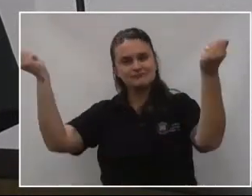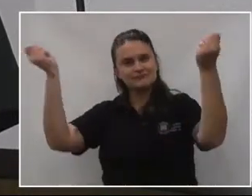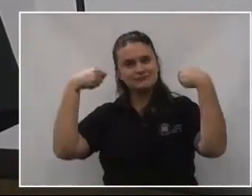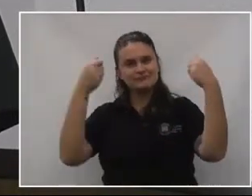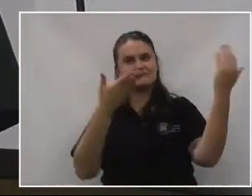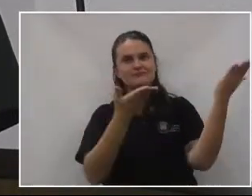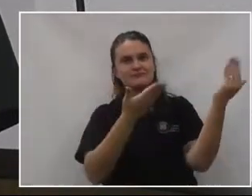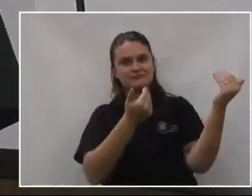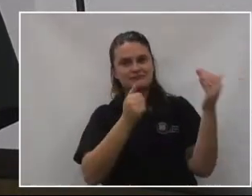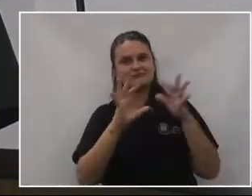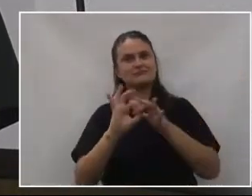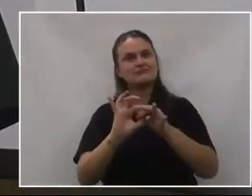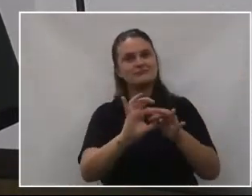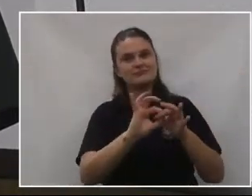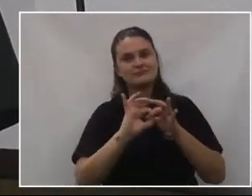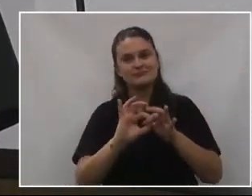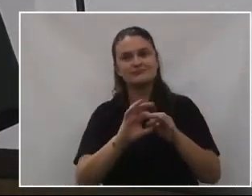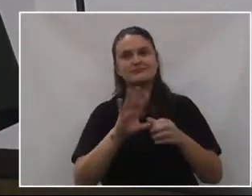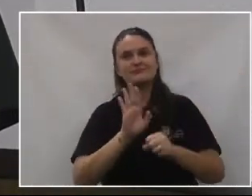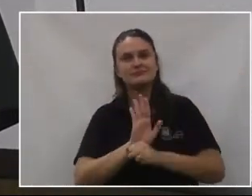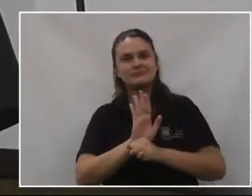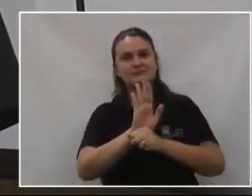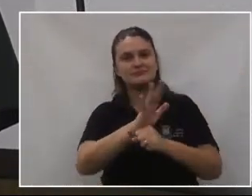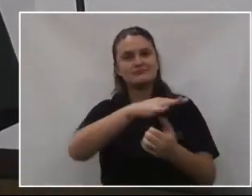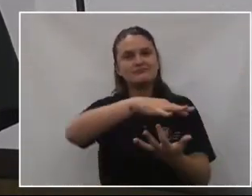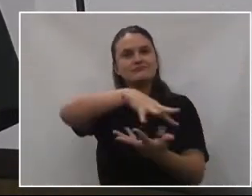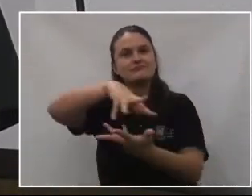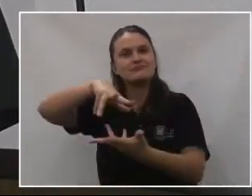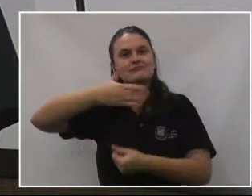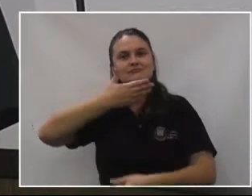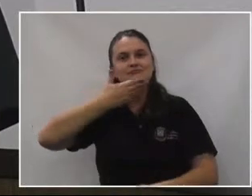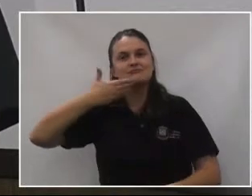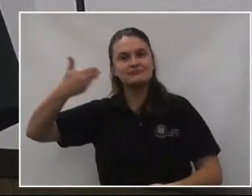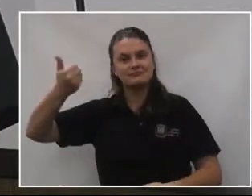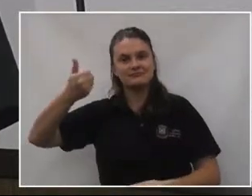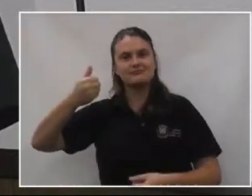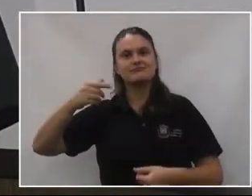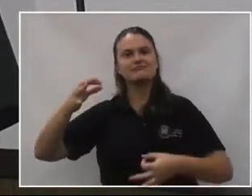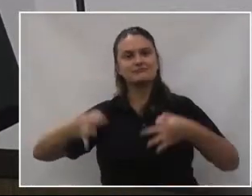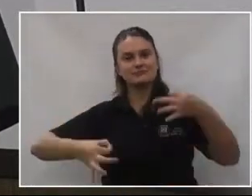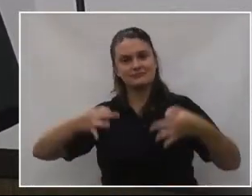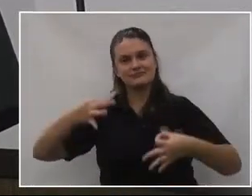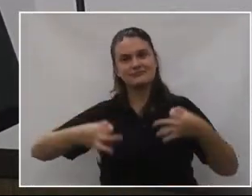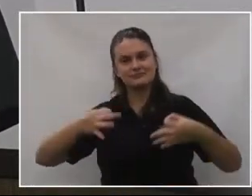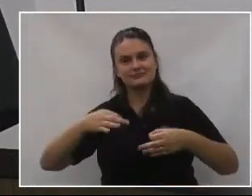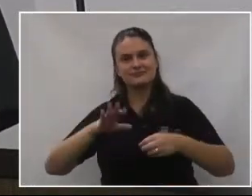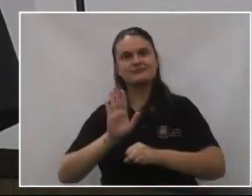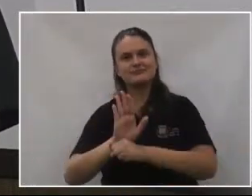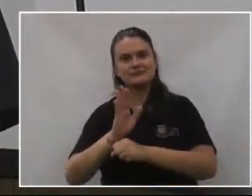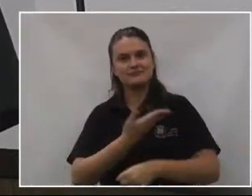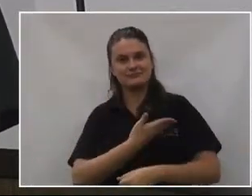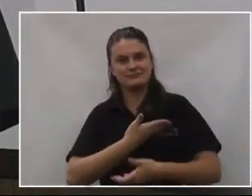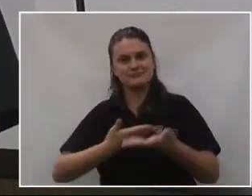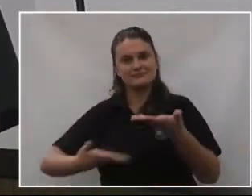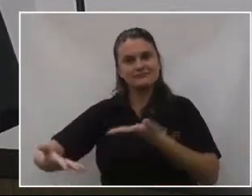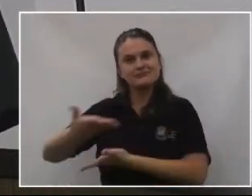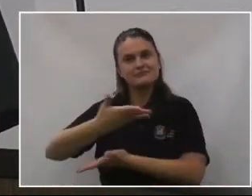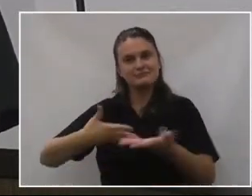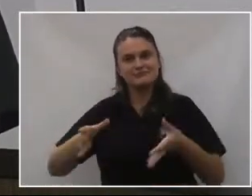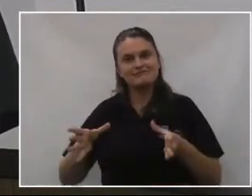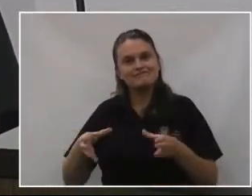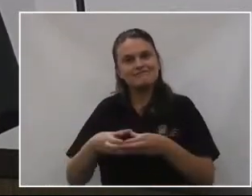engajados em contribuir para um mundo melhor, mais justo e fraterno. Esse é o grupo